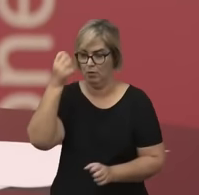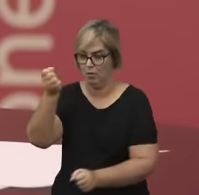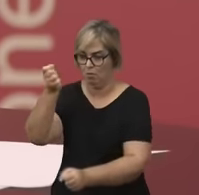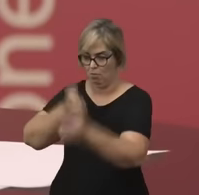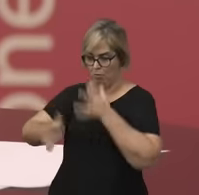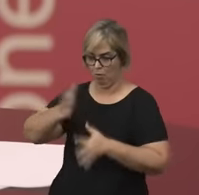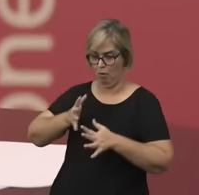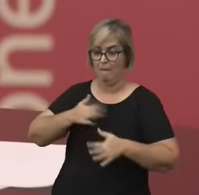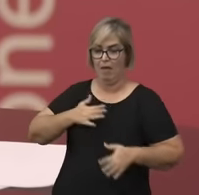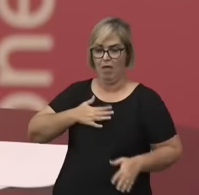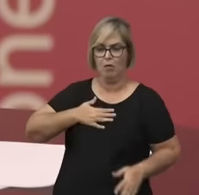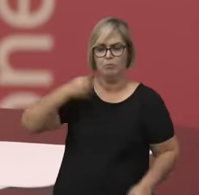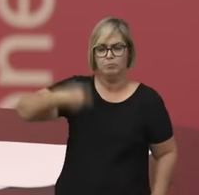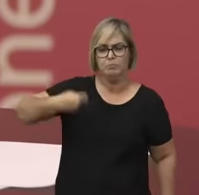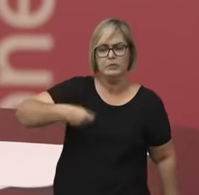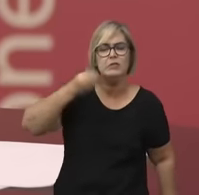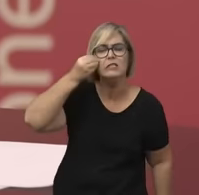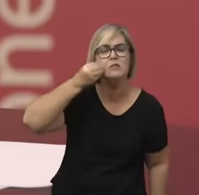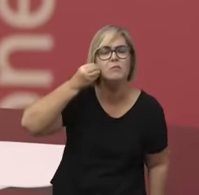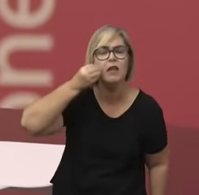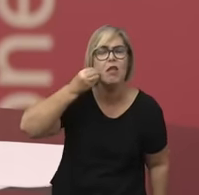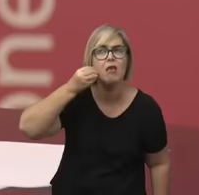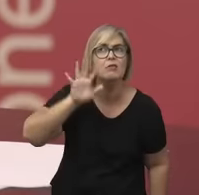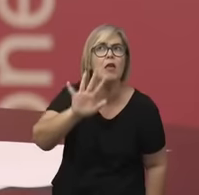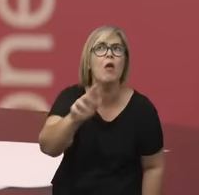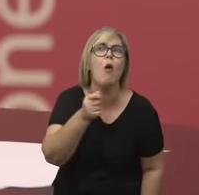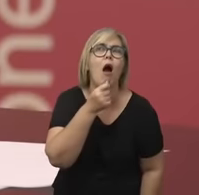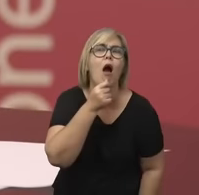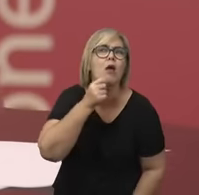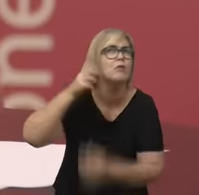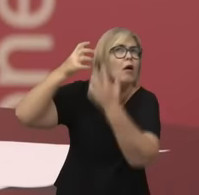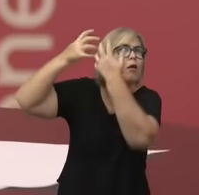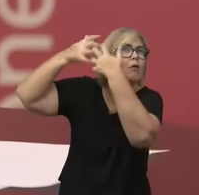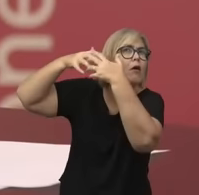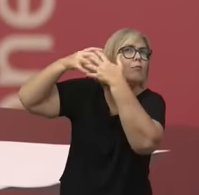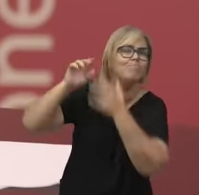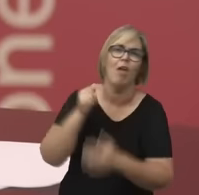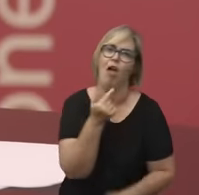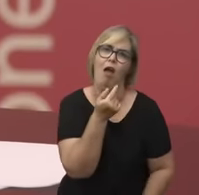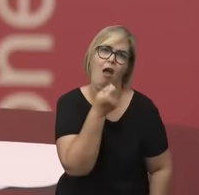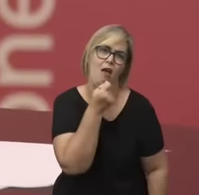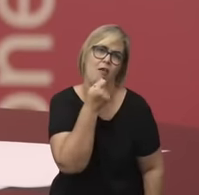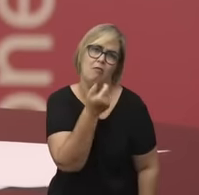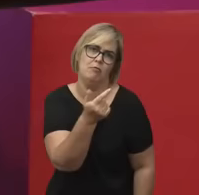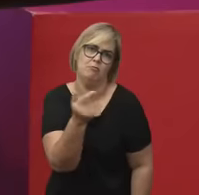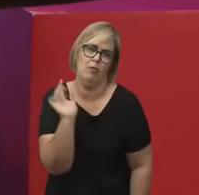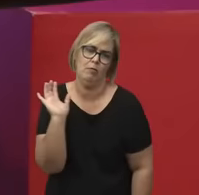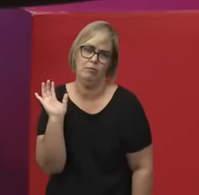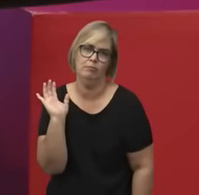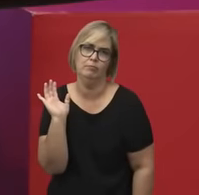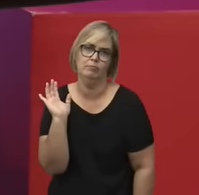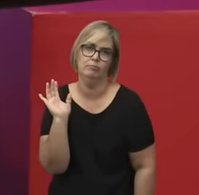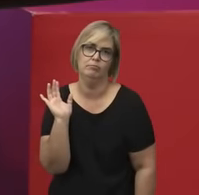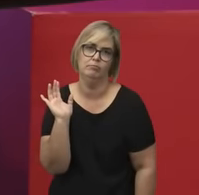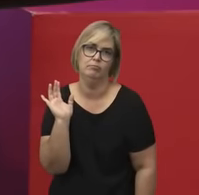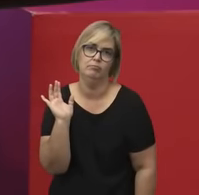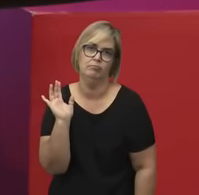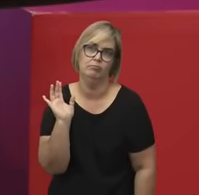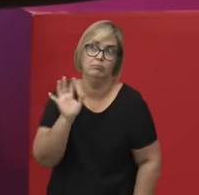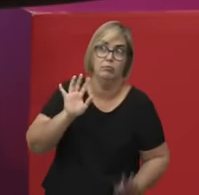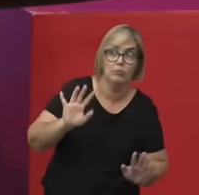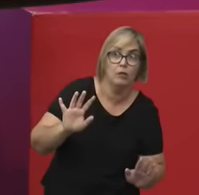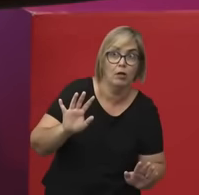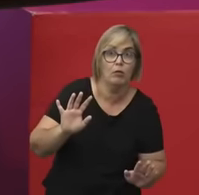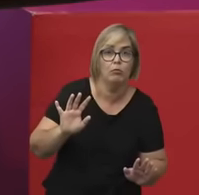racional, assim, eu não refleti sobre esses conhecimentos herdados, né? Então, diz o